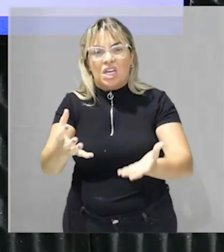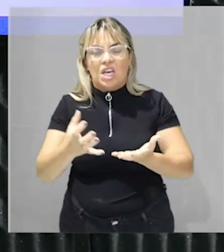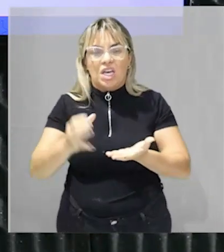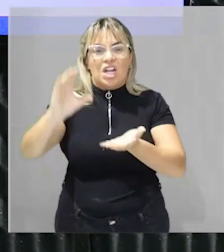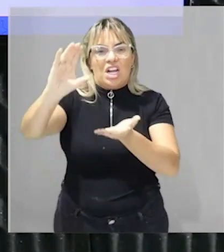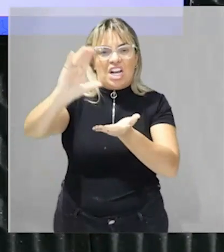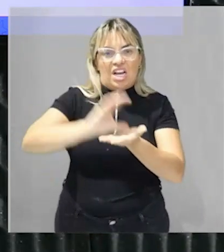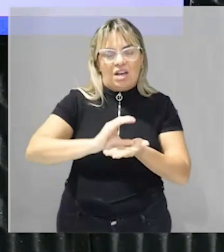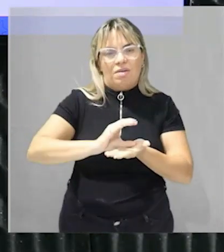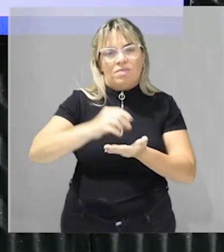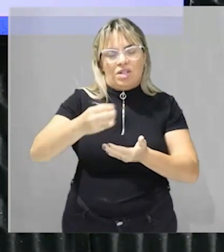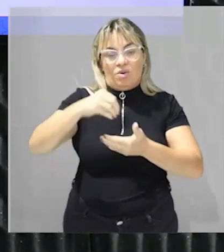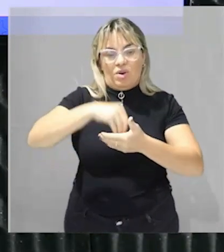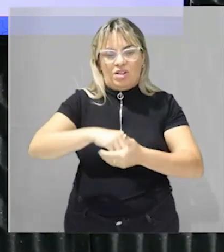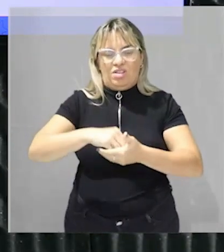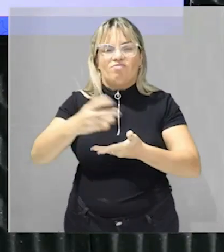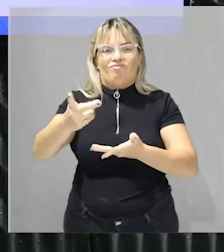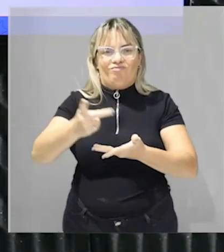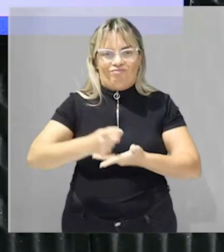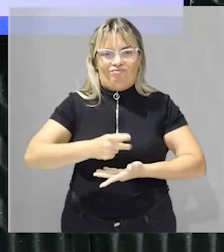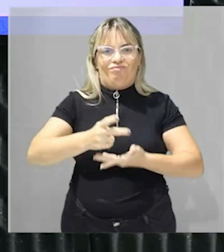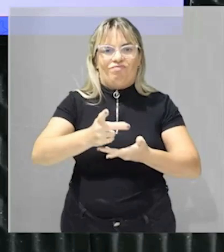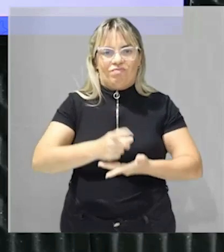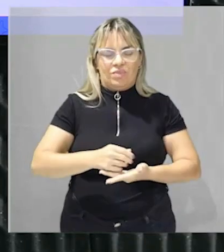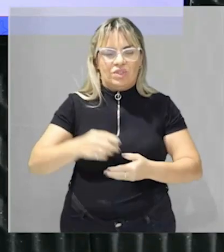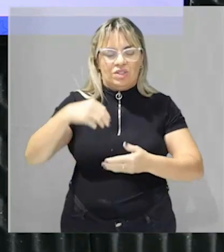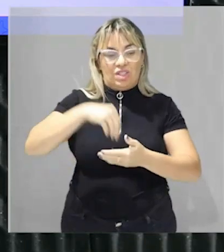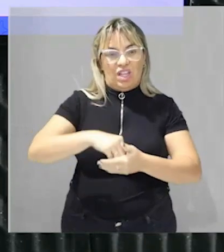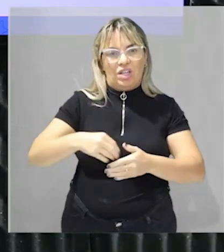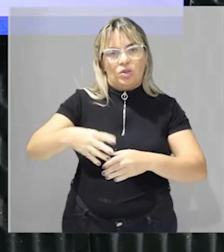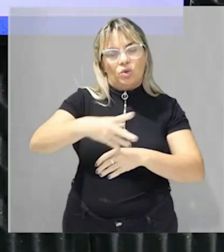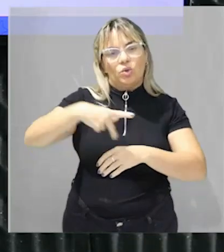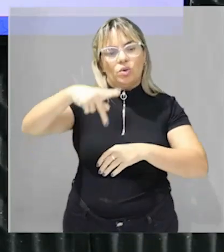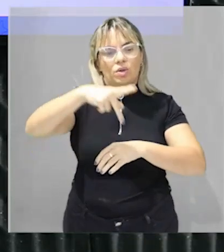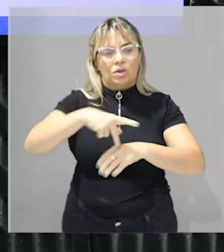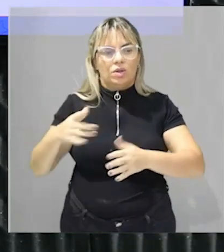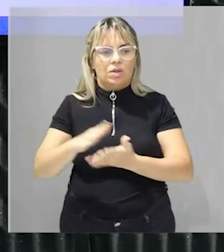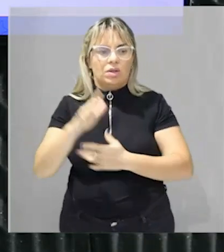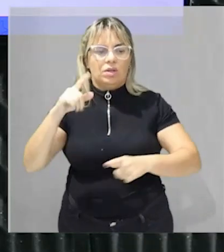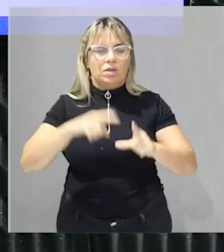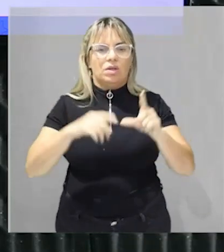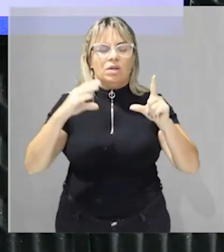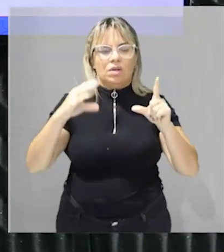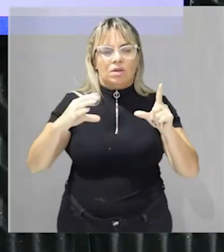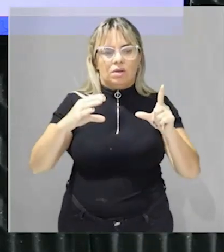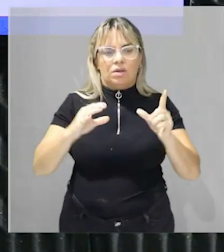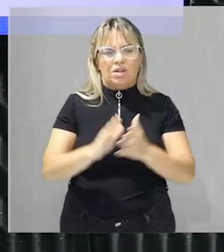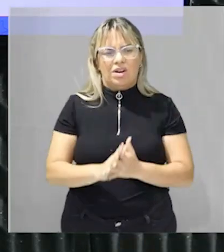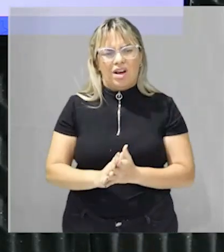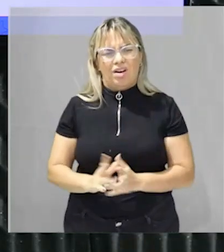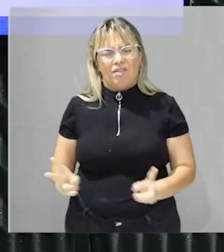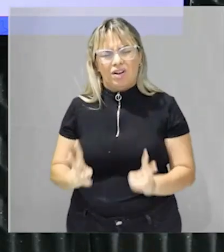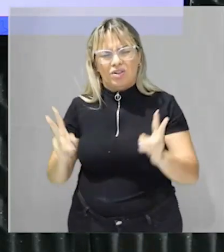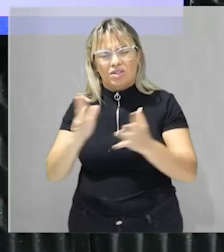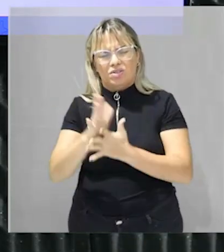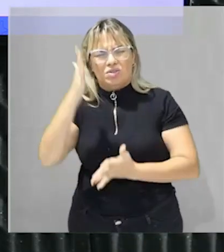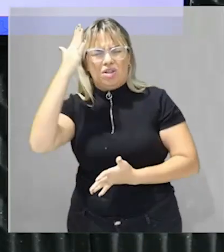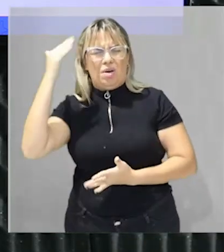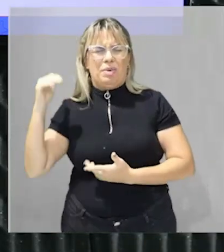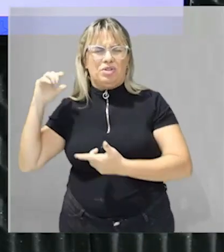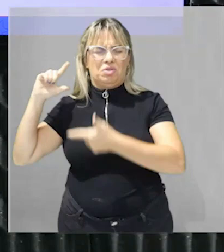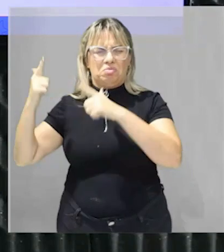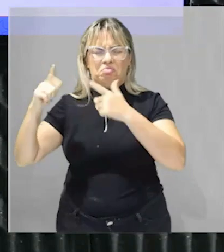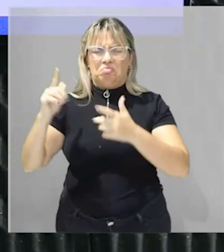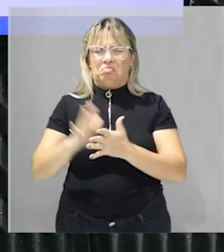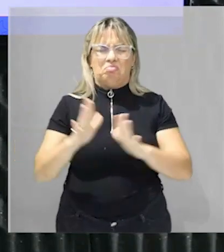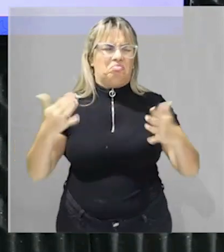então totalmente errado letra C nós vamos ter a valorização de saberes tradicionais o texto em algum momento falou em valorização de